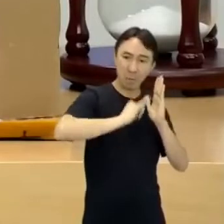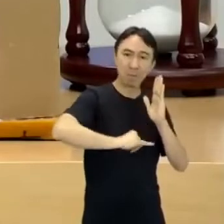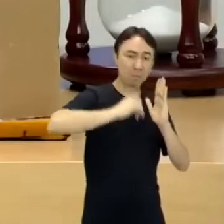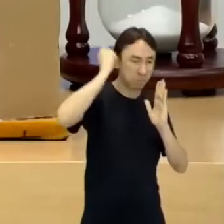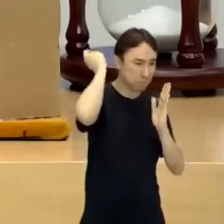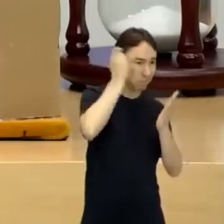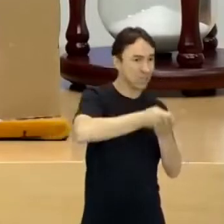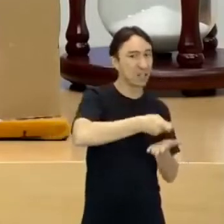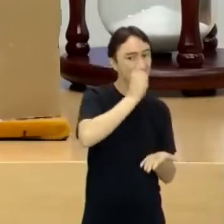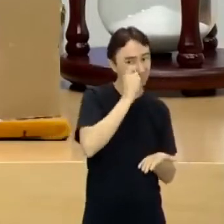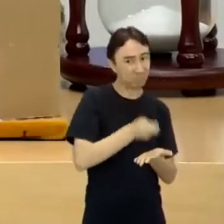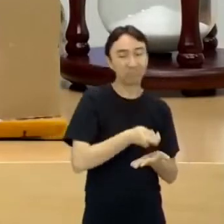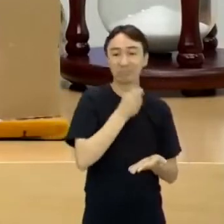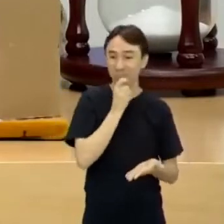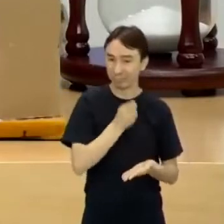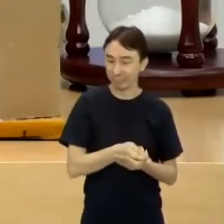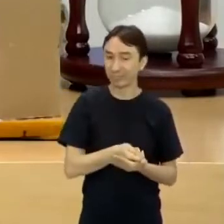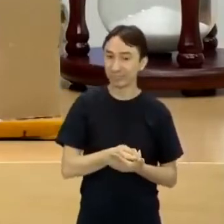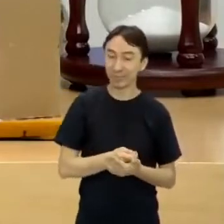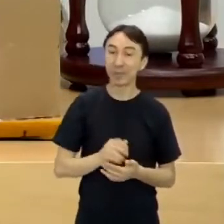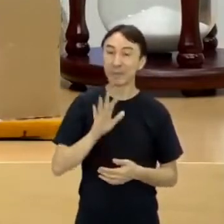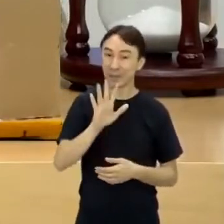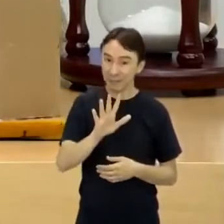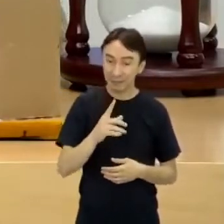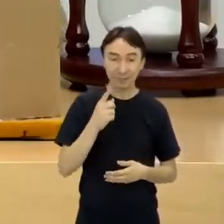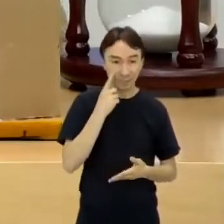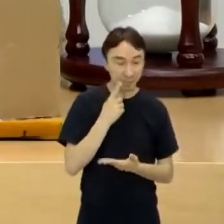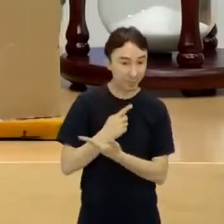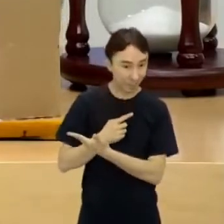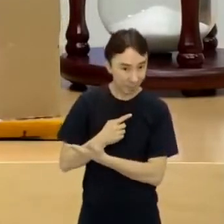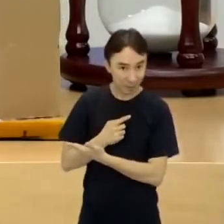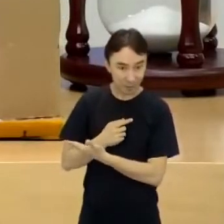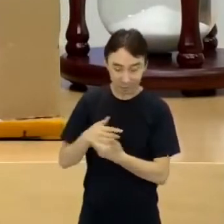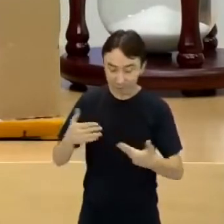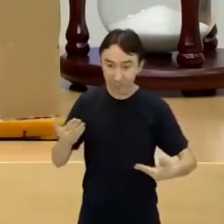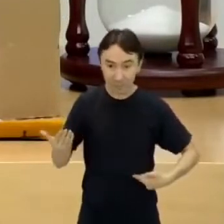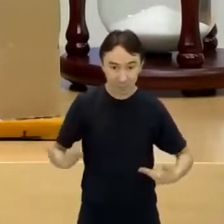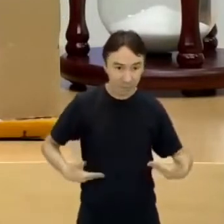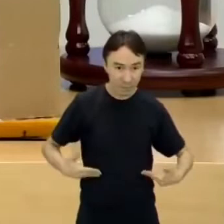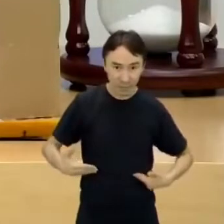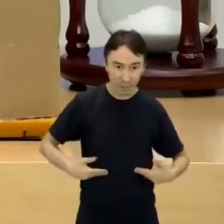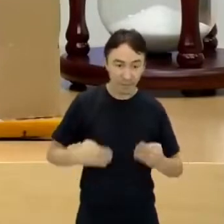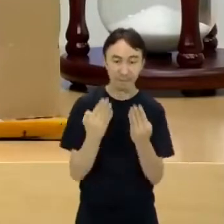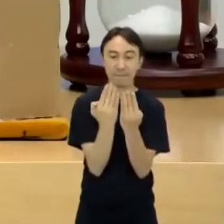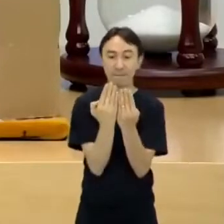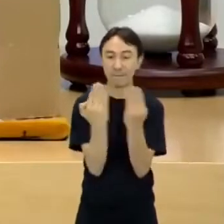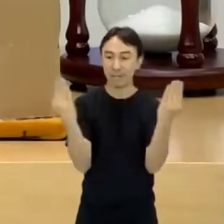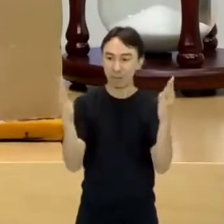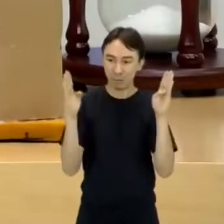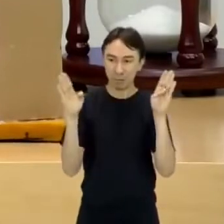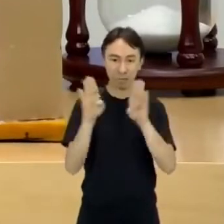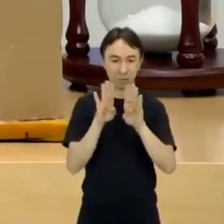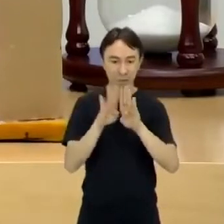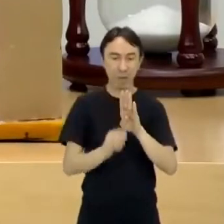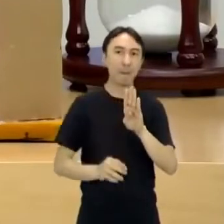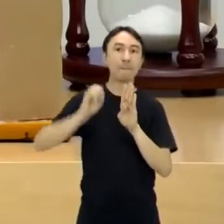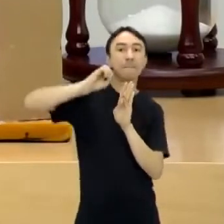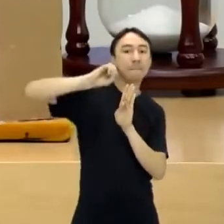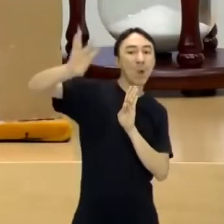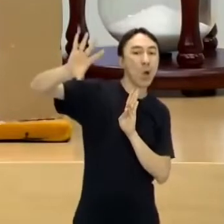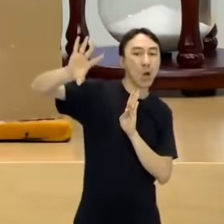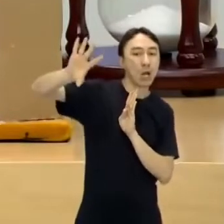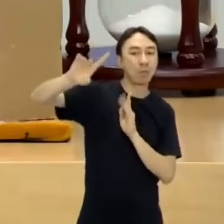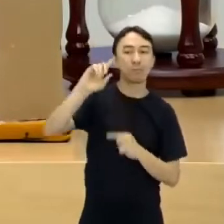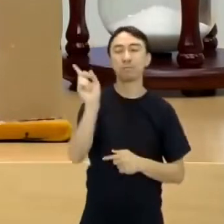questão. Então, esses servos não podem sair do feudo. Eles têm que ficar dentro do feudo. Porque